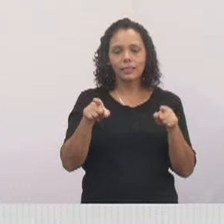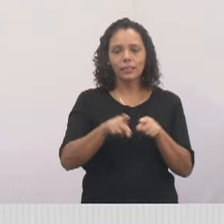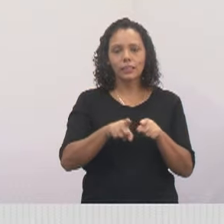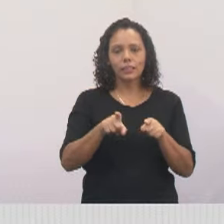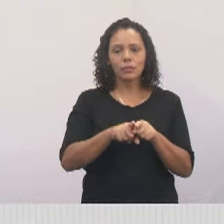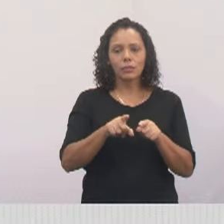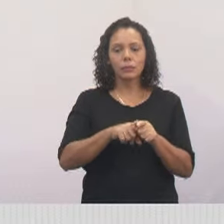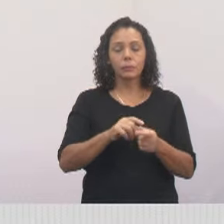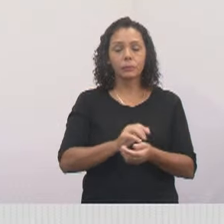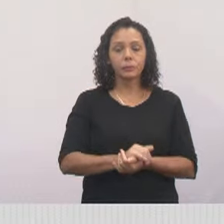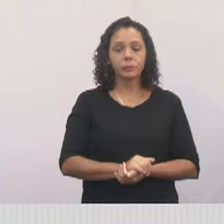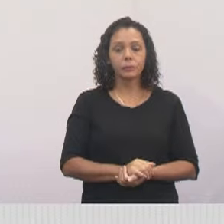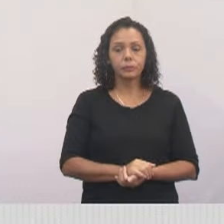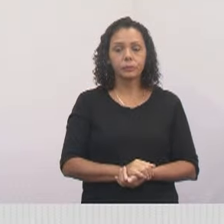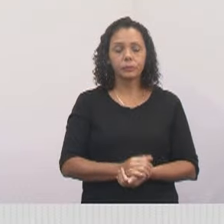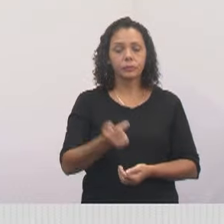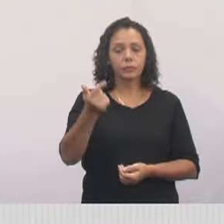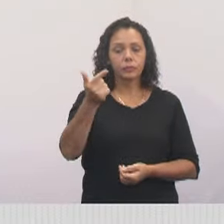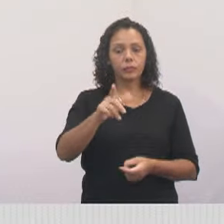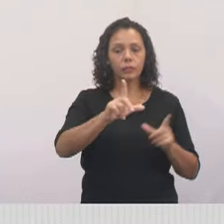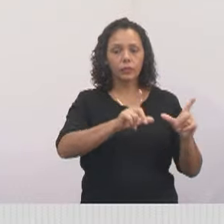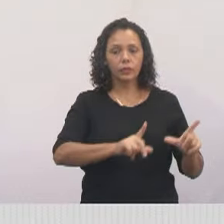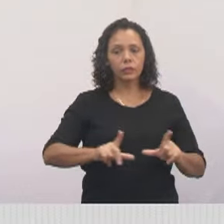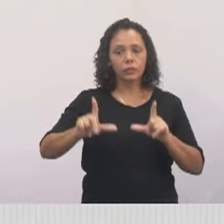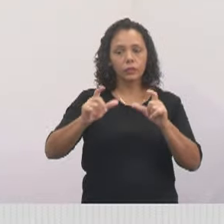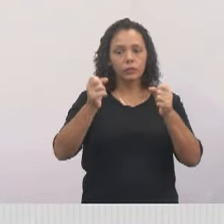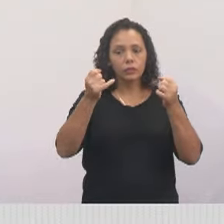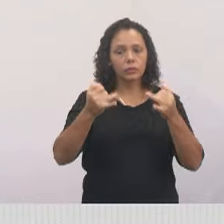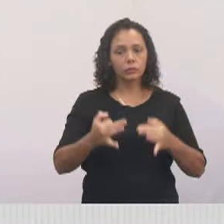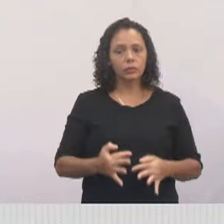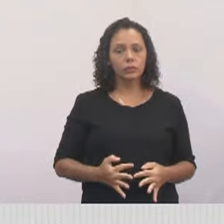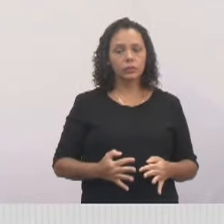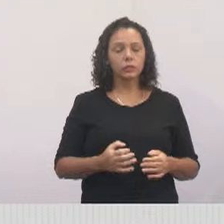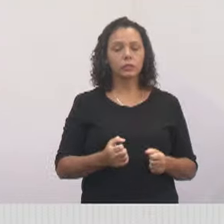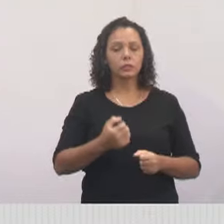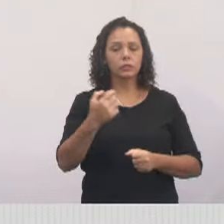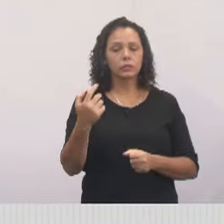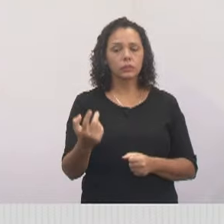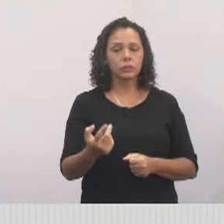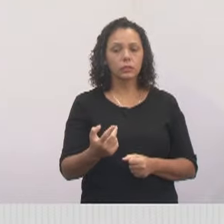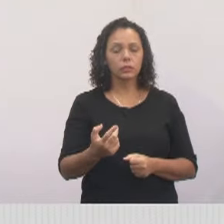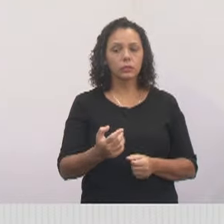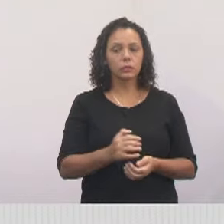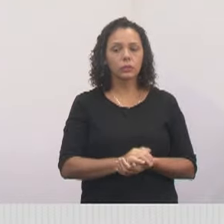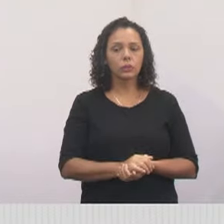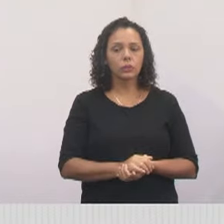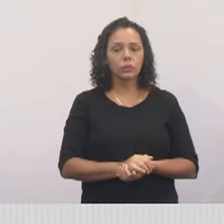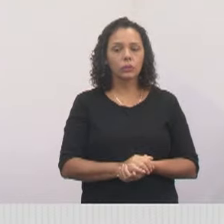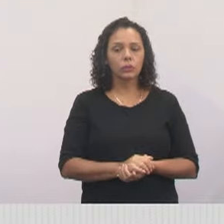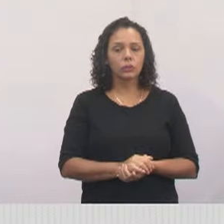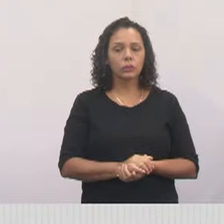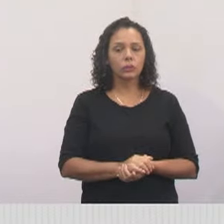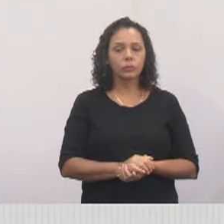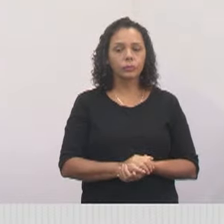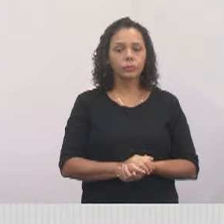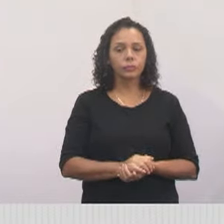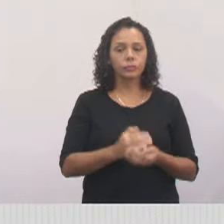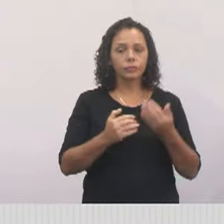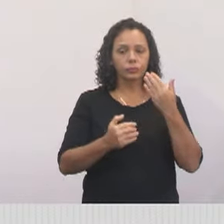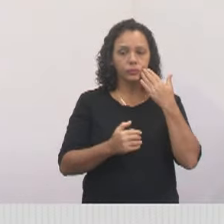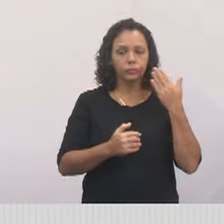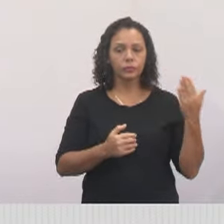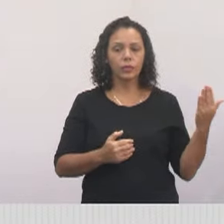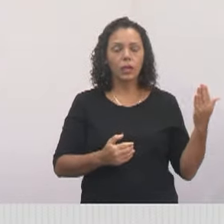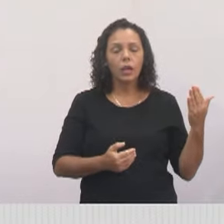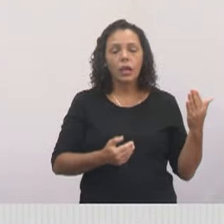nesta live. No próximo slide, falar um pouquinho do portal da mulher, portal paulista da mulher. A